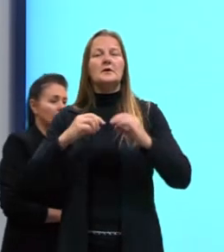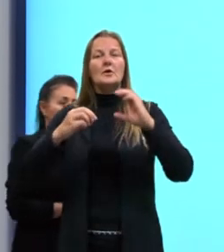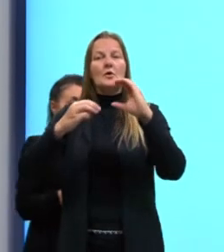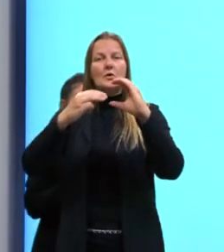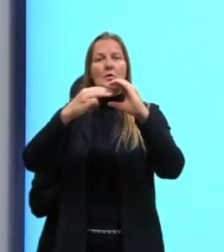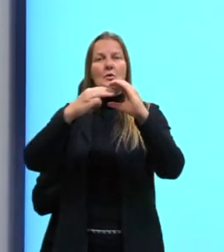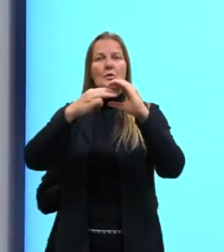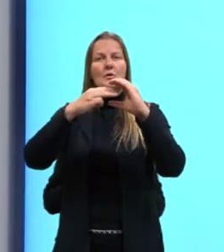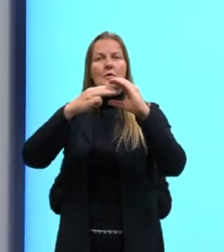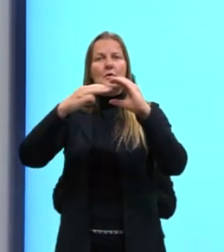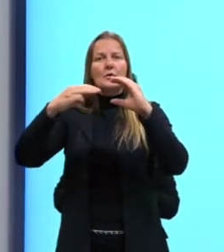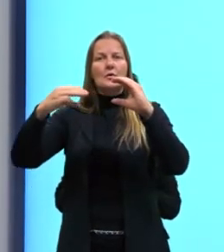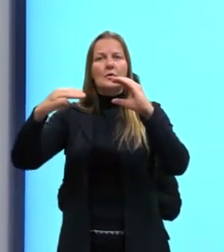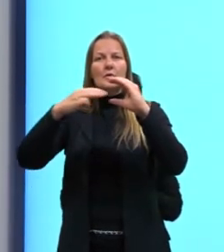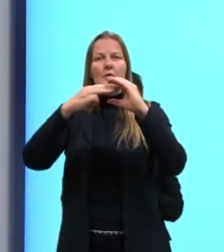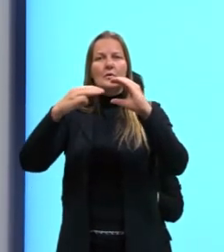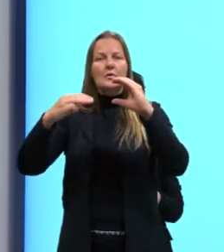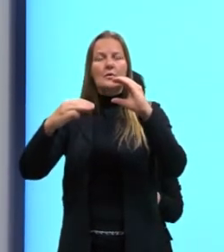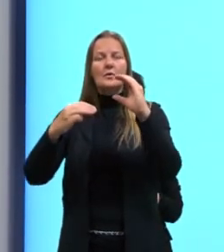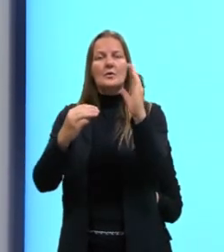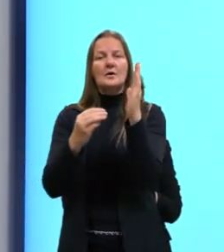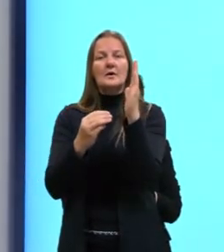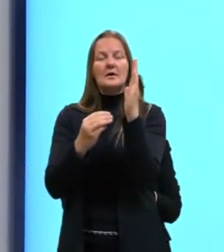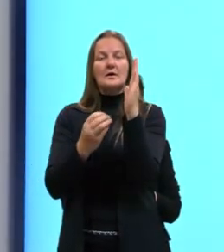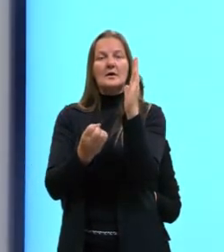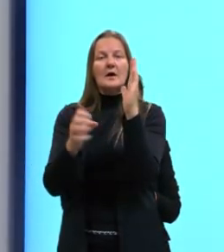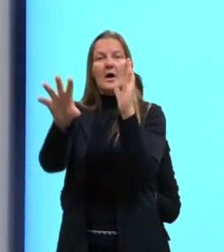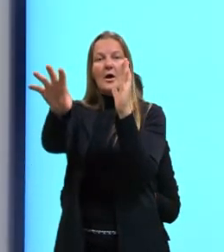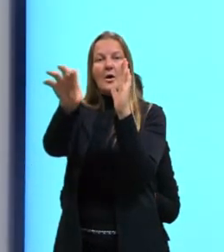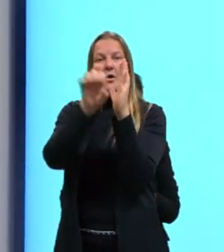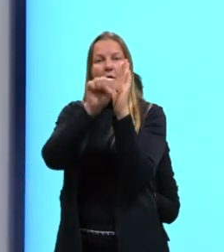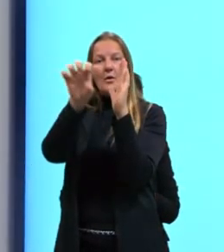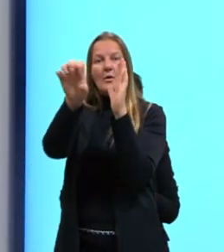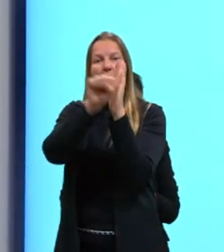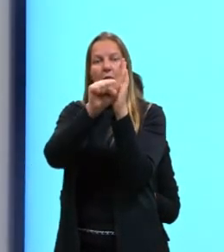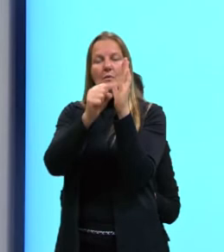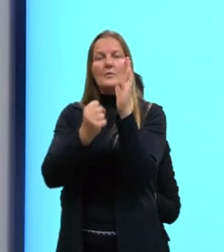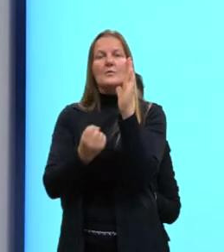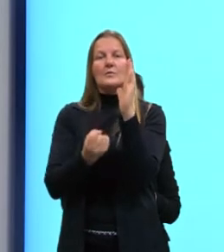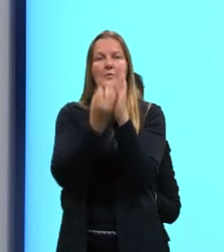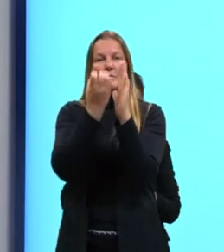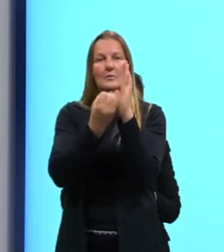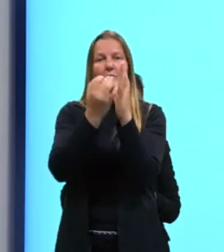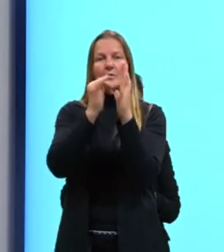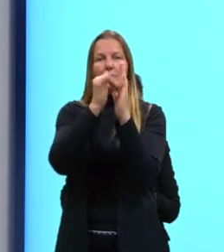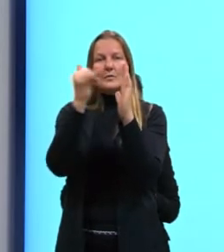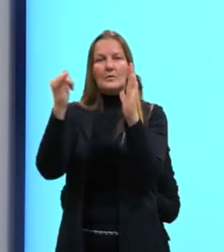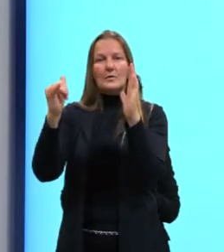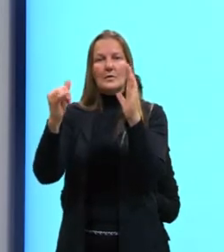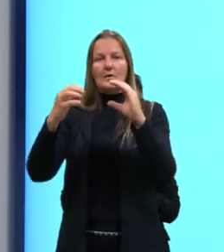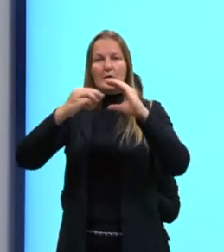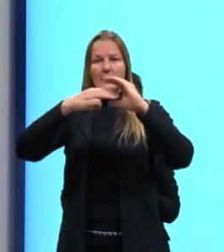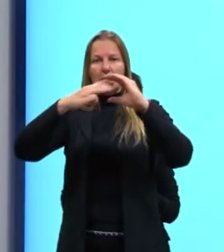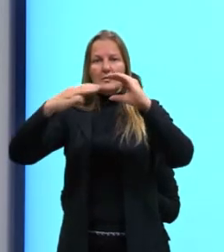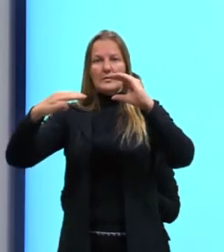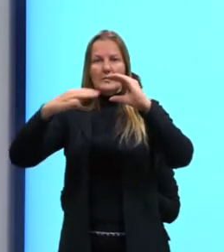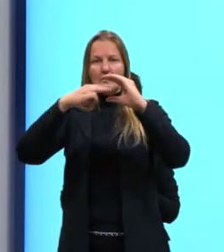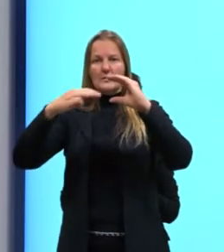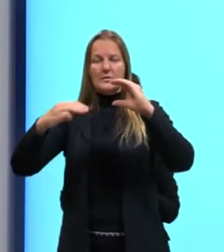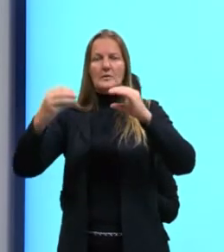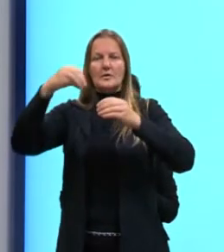seres heterótrofos. Então, lá na mitocôndria, por exemplo, nos animais,